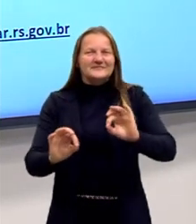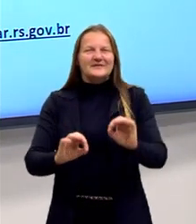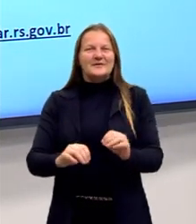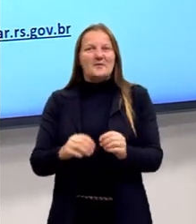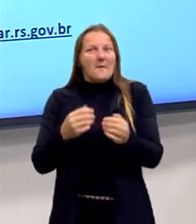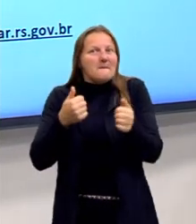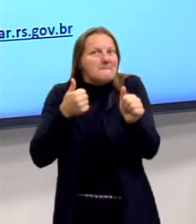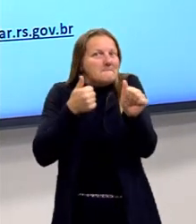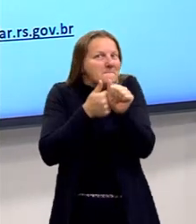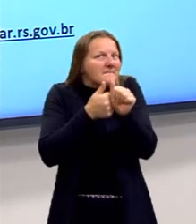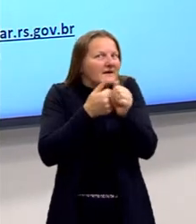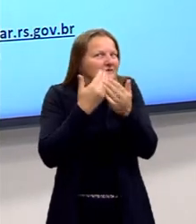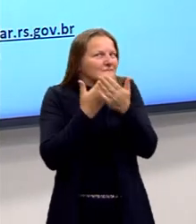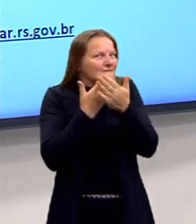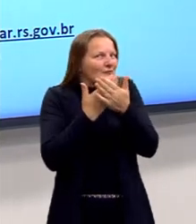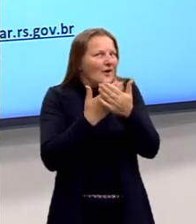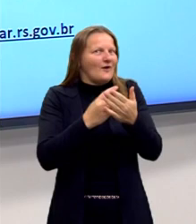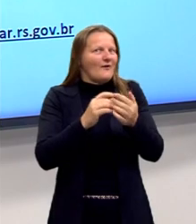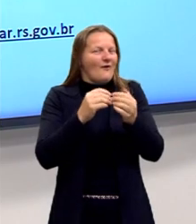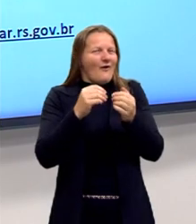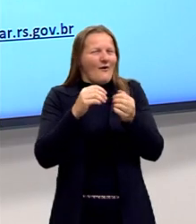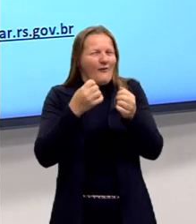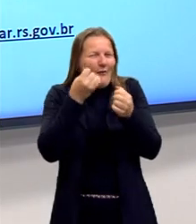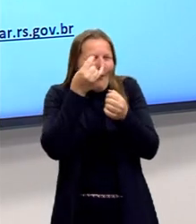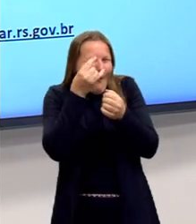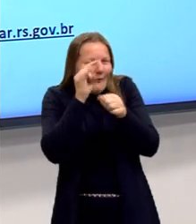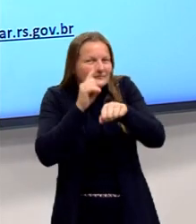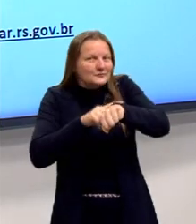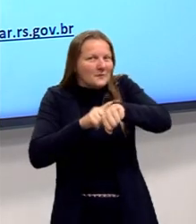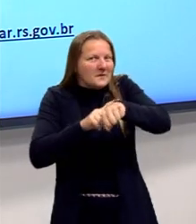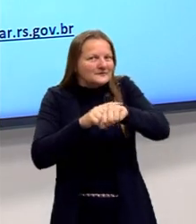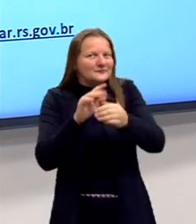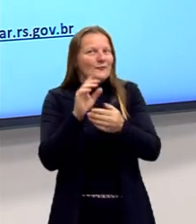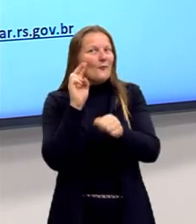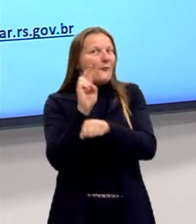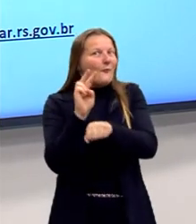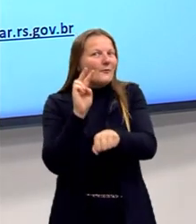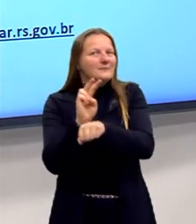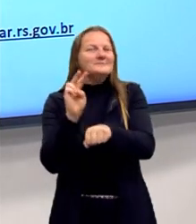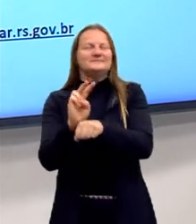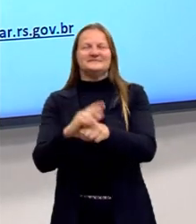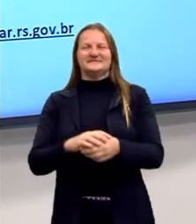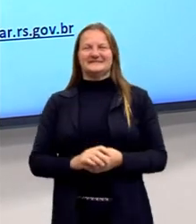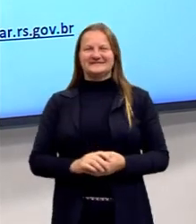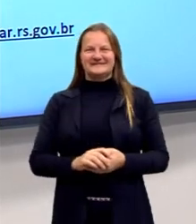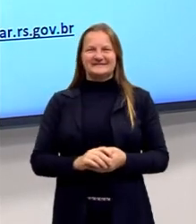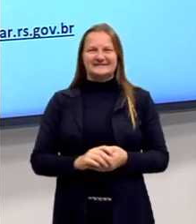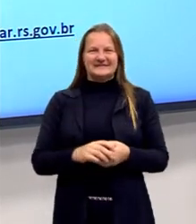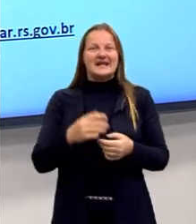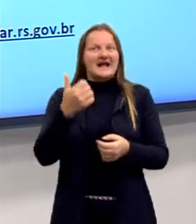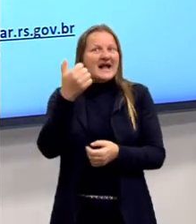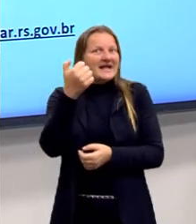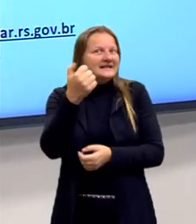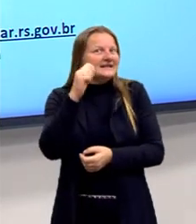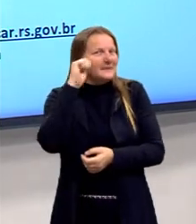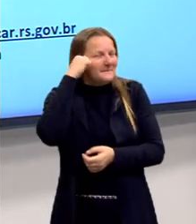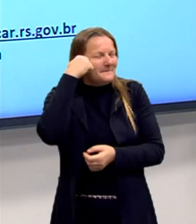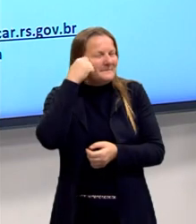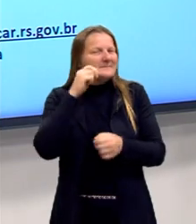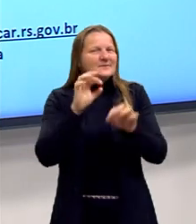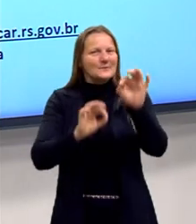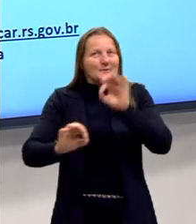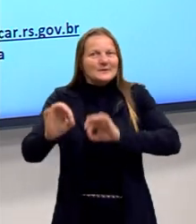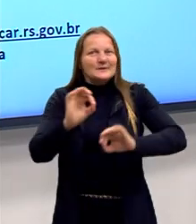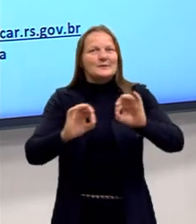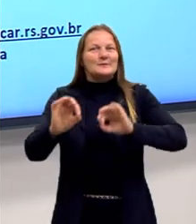não vai deixando conteúdo para a última hora, enfim, vai vendo aí as necessidades, caneta preta, essa coisa toda, vai se organizando que